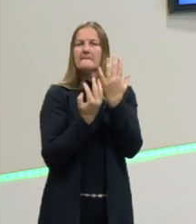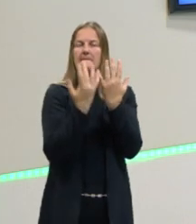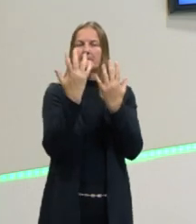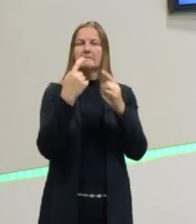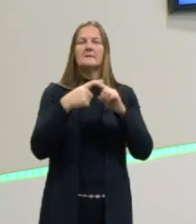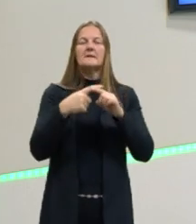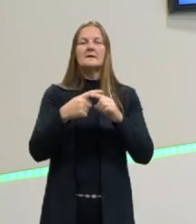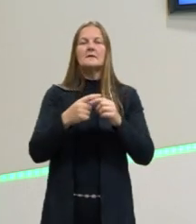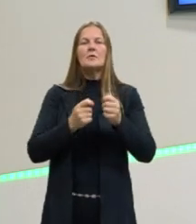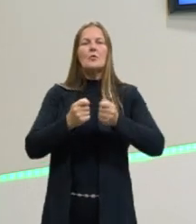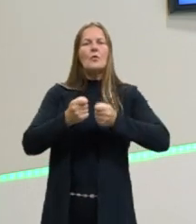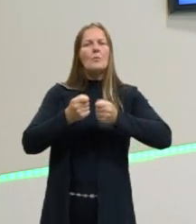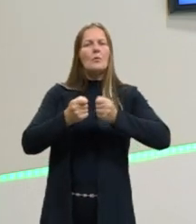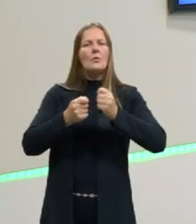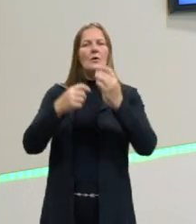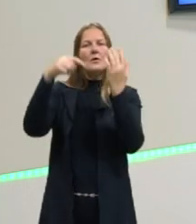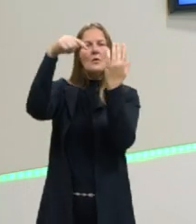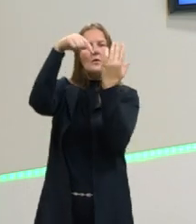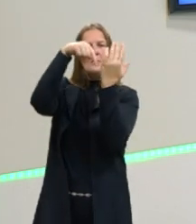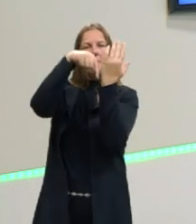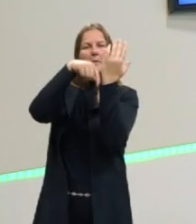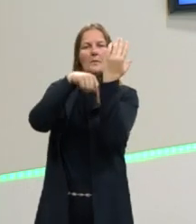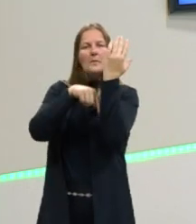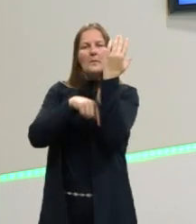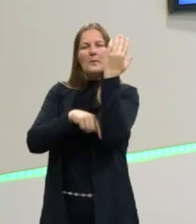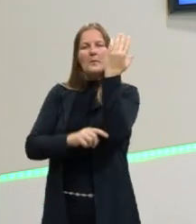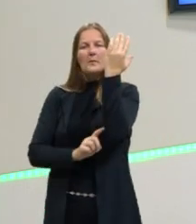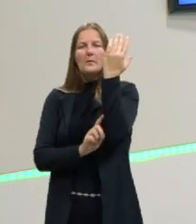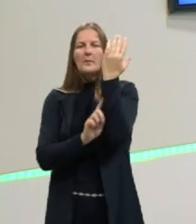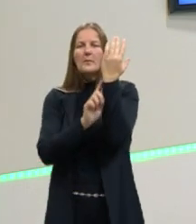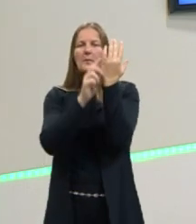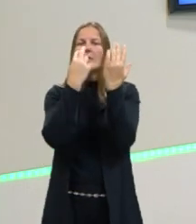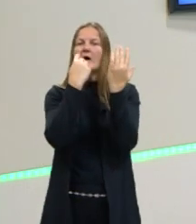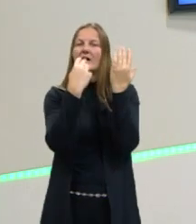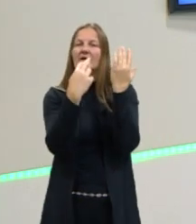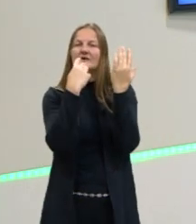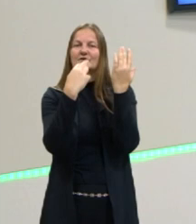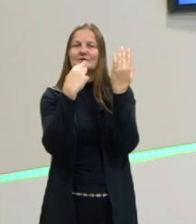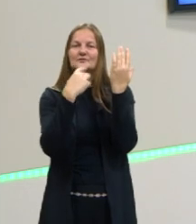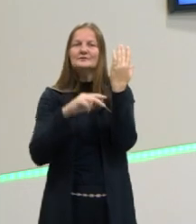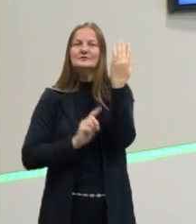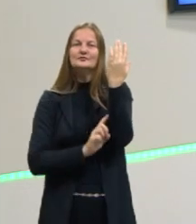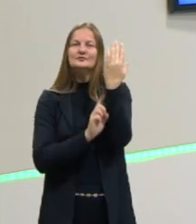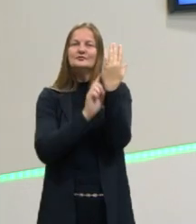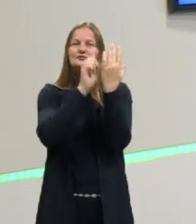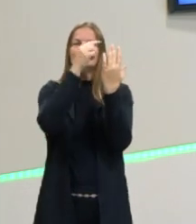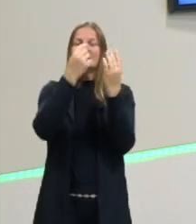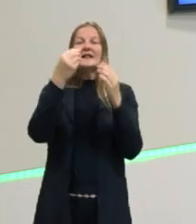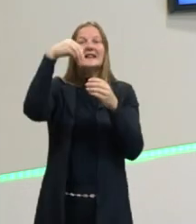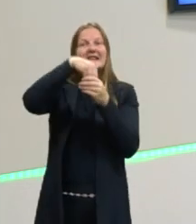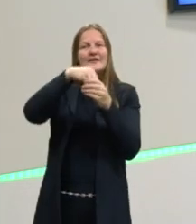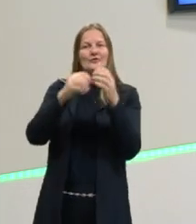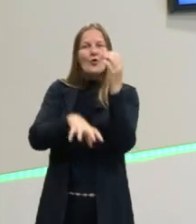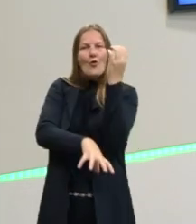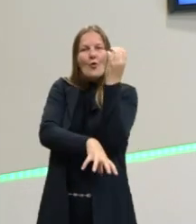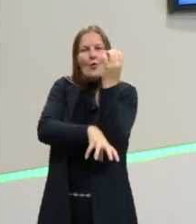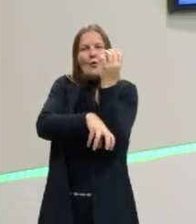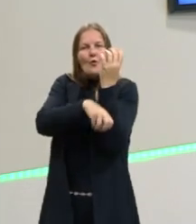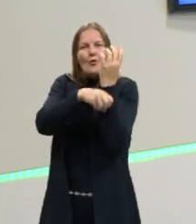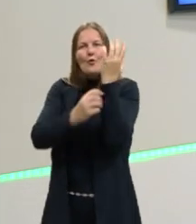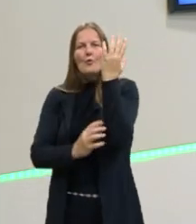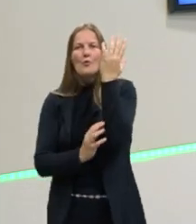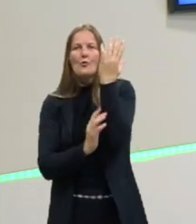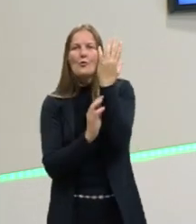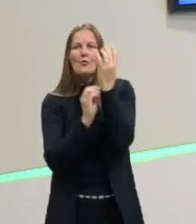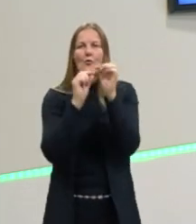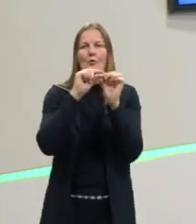na condução de nutrientes. Como é que esses nutrientes vão ser transportados da raiz, caule,